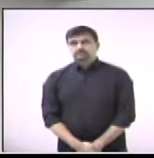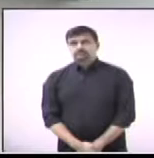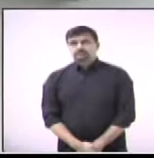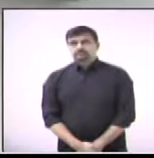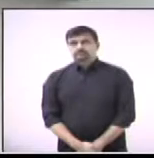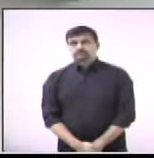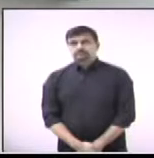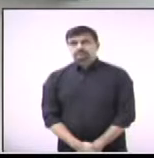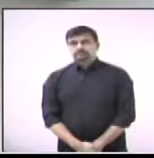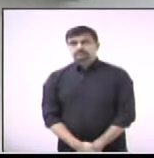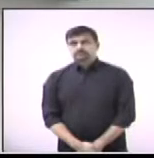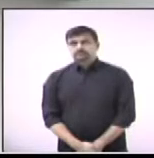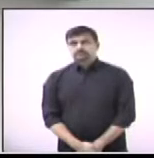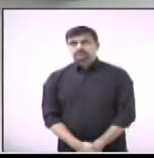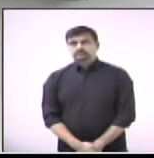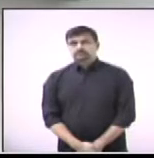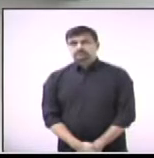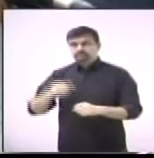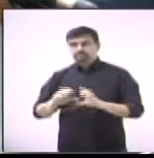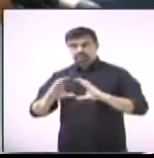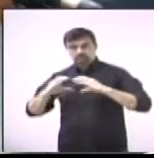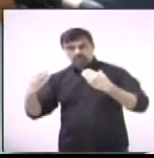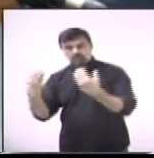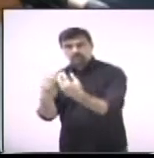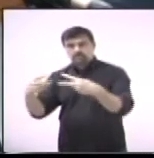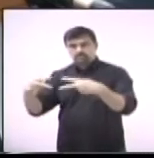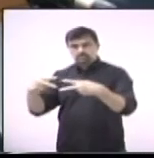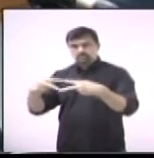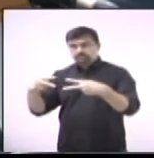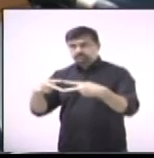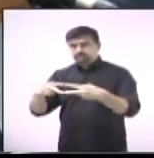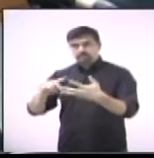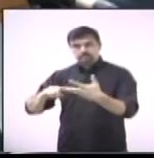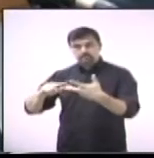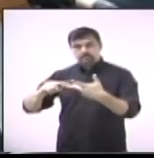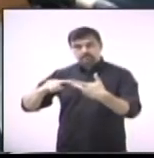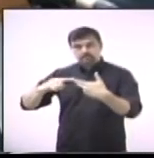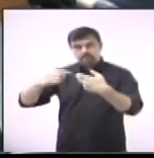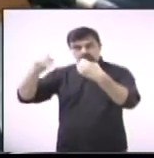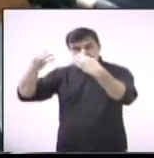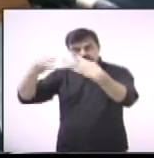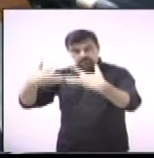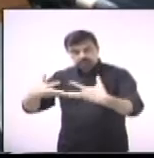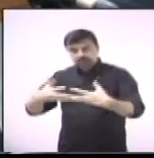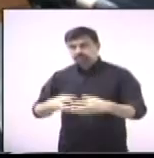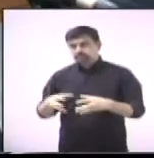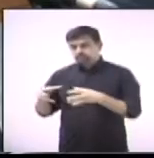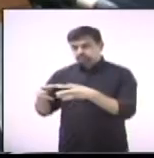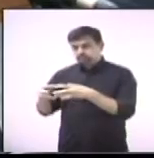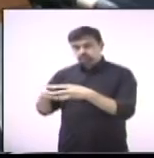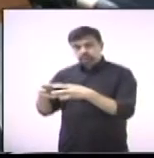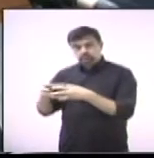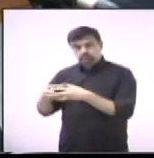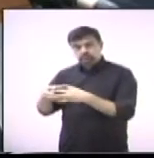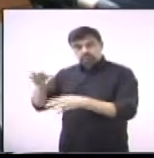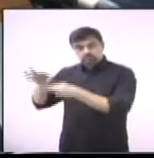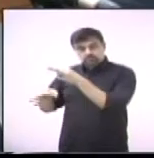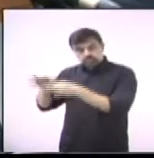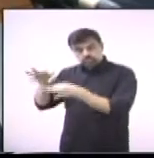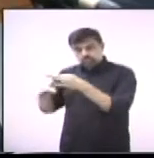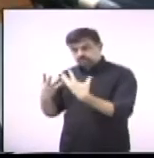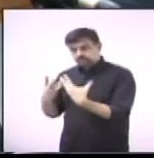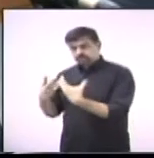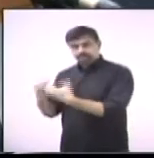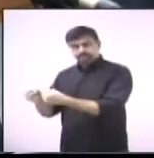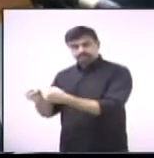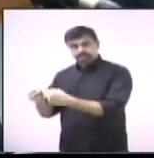do ano no âmbito da Câmara Municipal de Paulínia e da outras providências, pareceres número 58, da Comissão